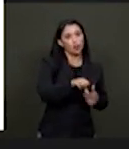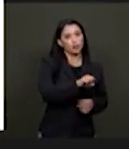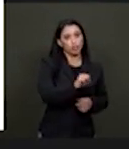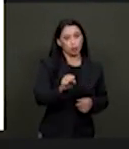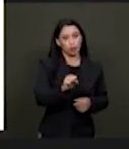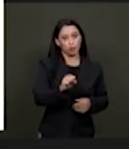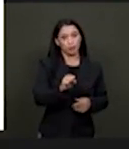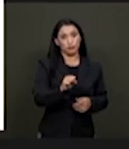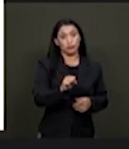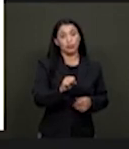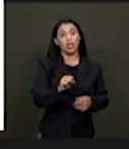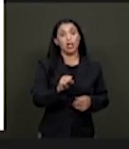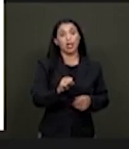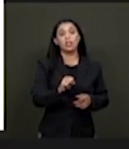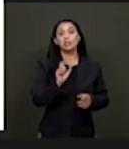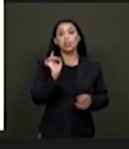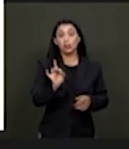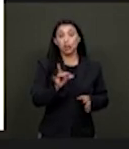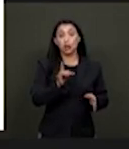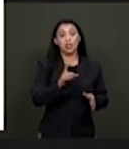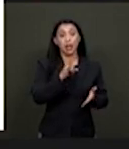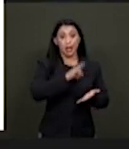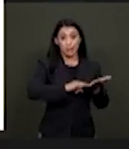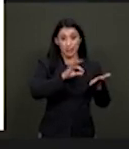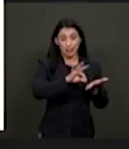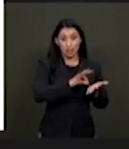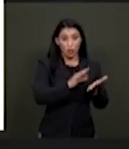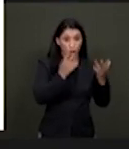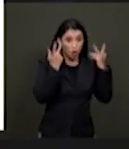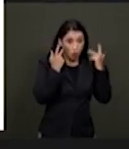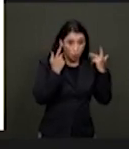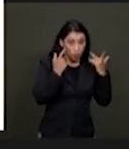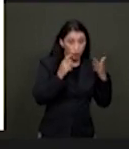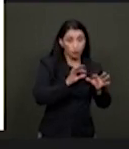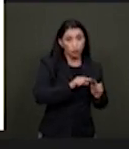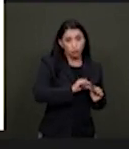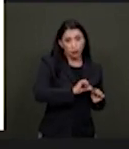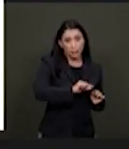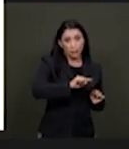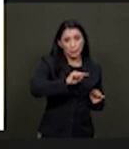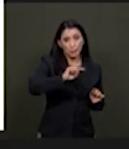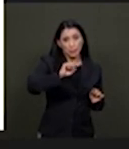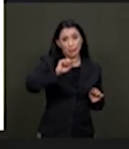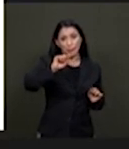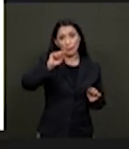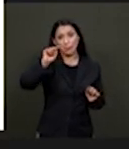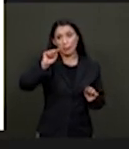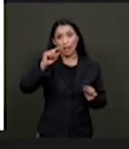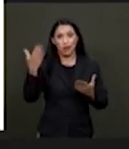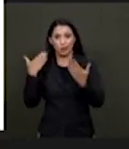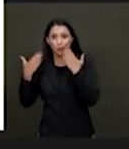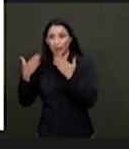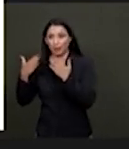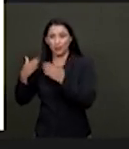há o registro de crescimento contínuo das matrículas em classes comuns e sua diminuição nas classes e escolas especiais.